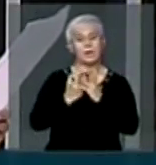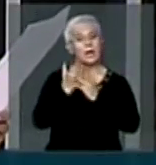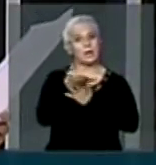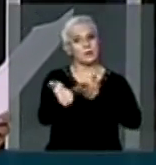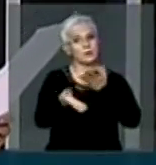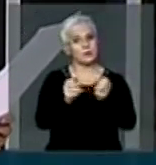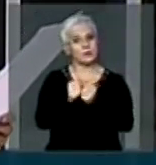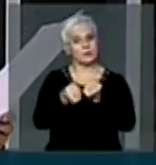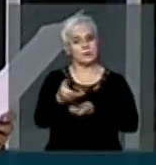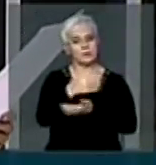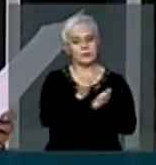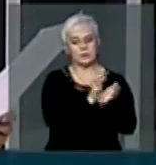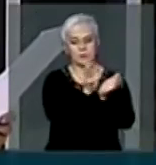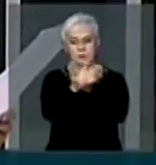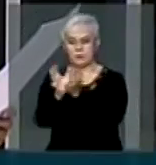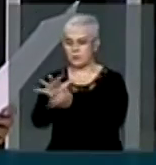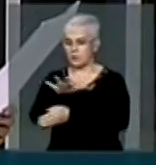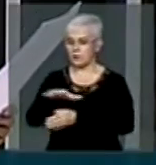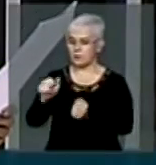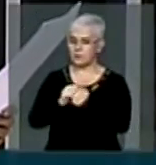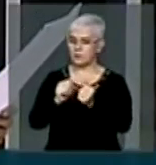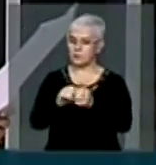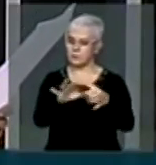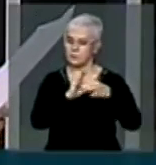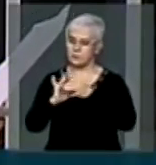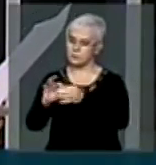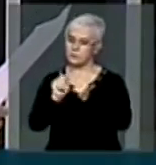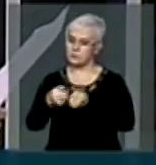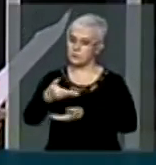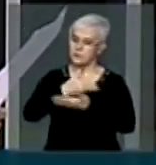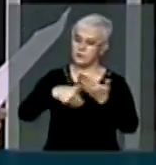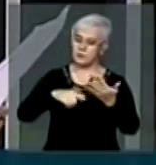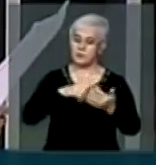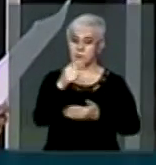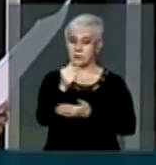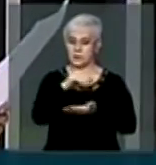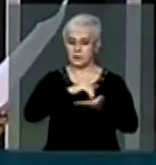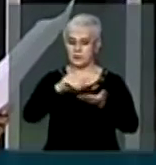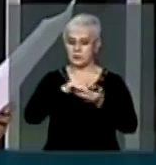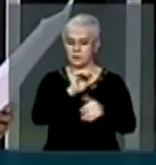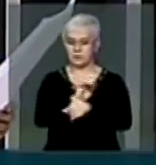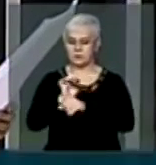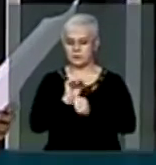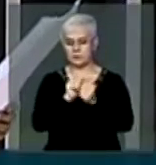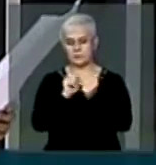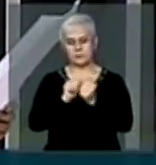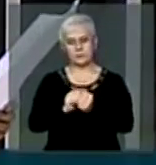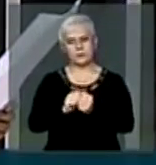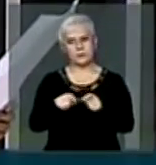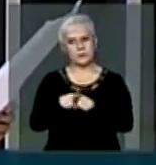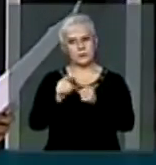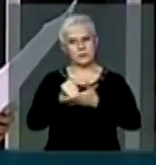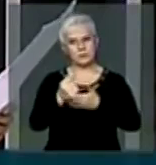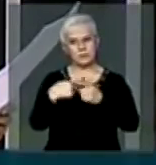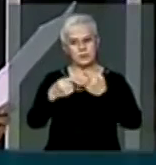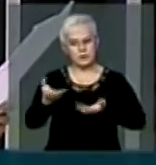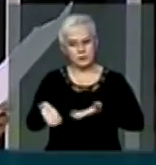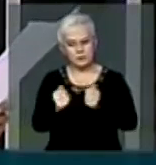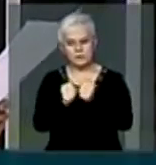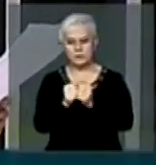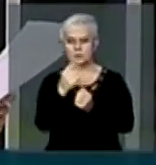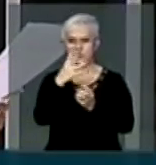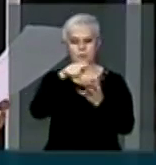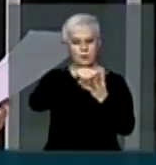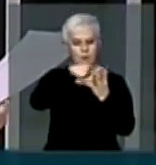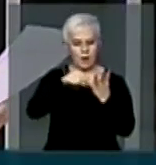ações intersetoriais e articuladas, que envolvem sete secretarias estaduais e desenvolvem ações em quatro